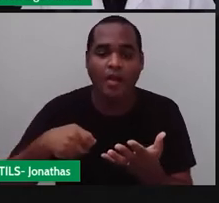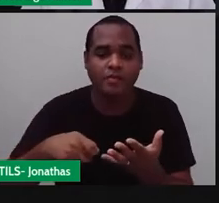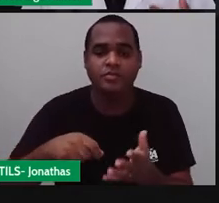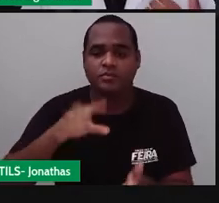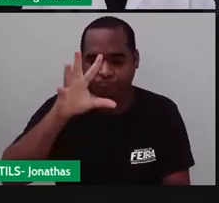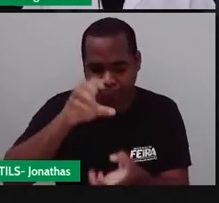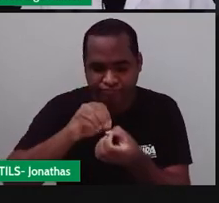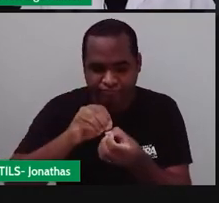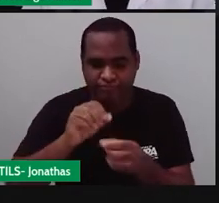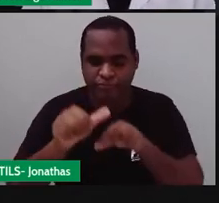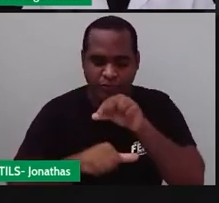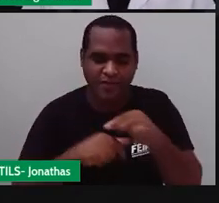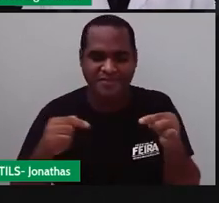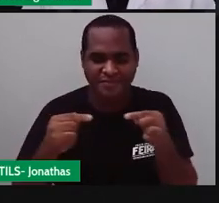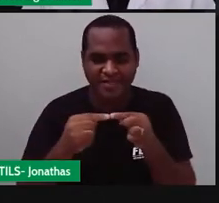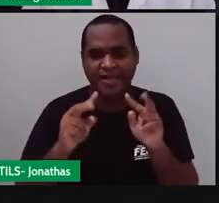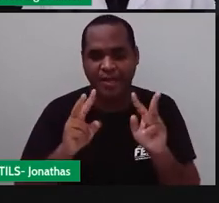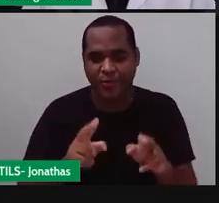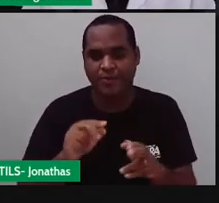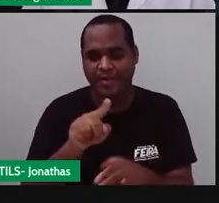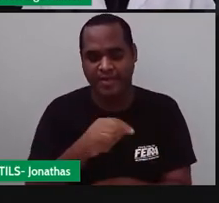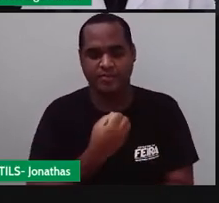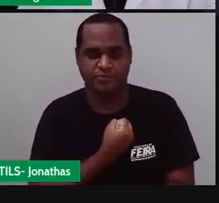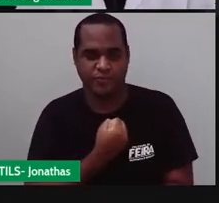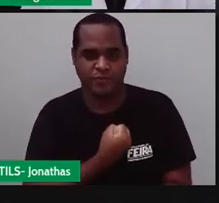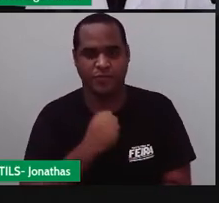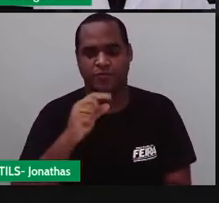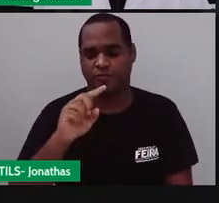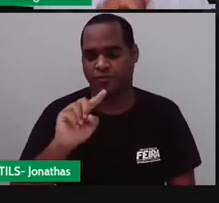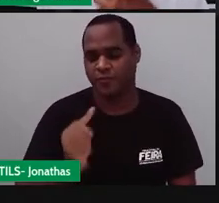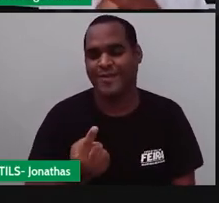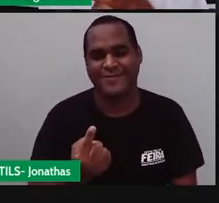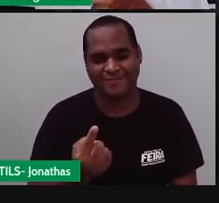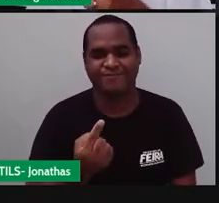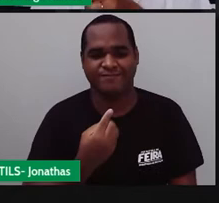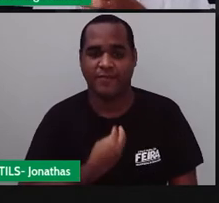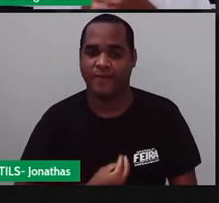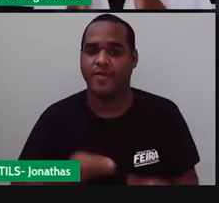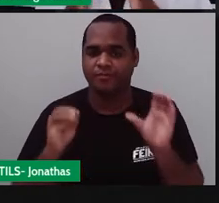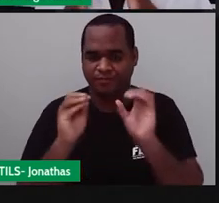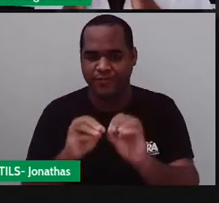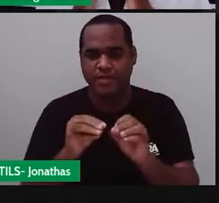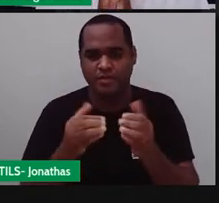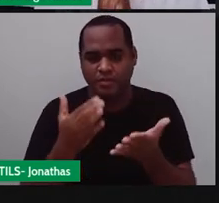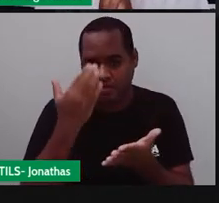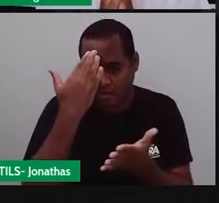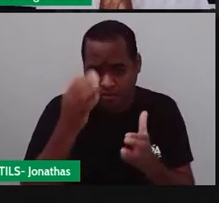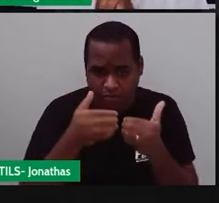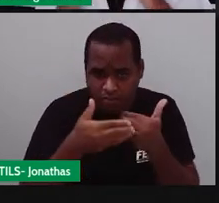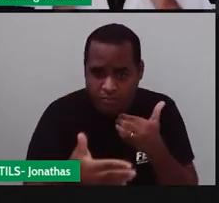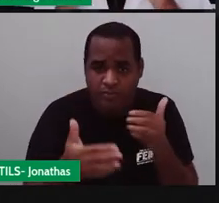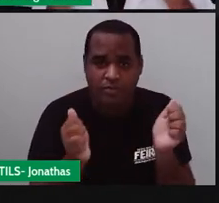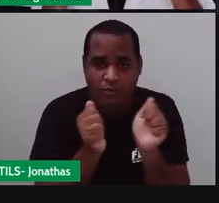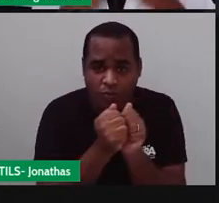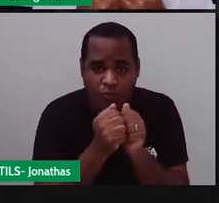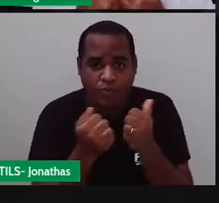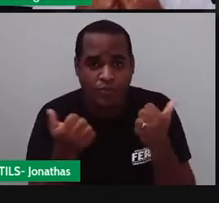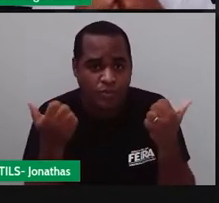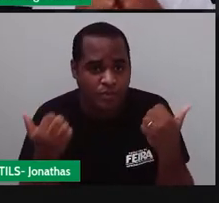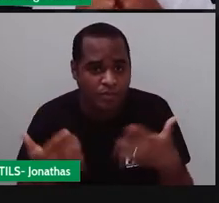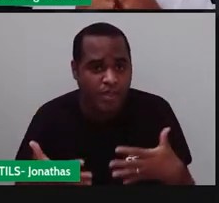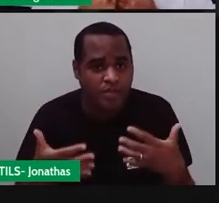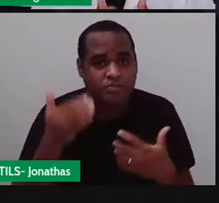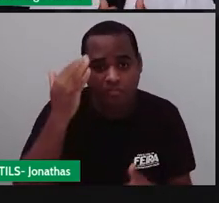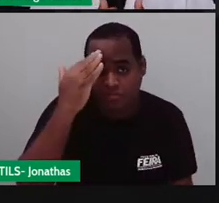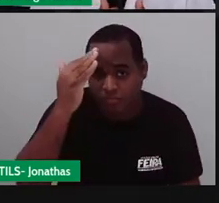consegue representar um número racional. Beleza? Acompanhado até aqui, até aqui tudo